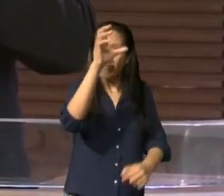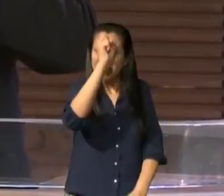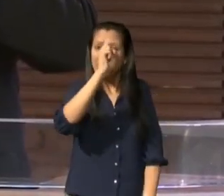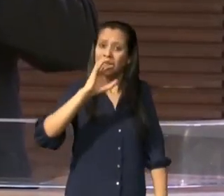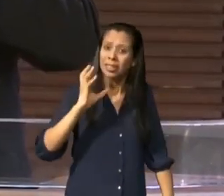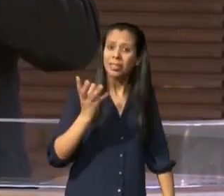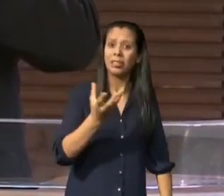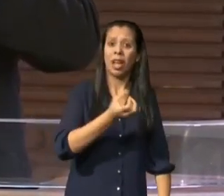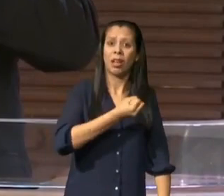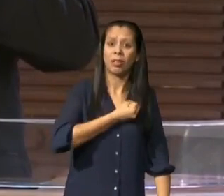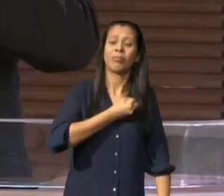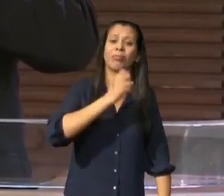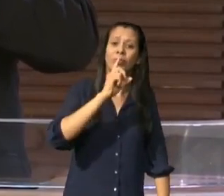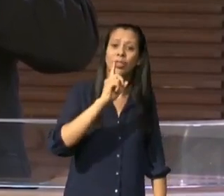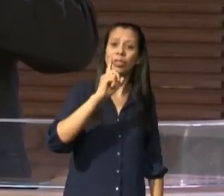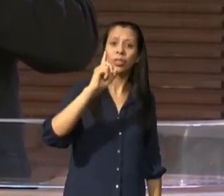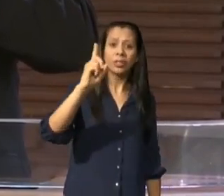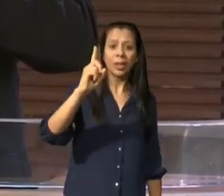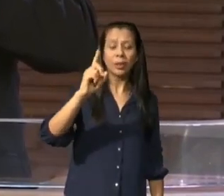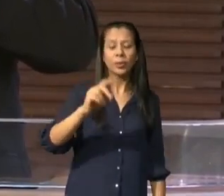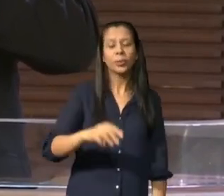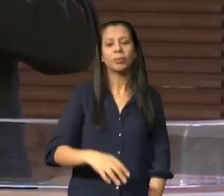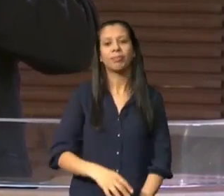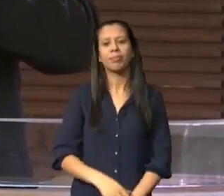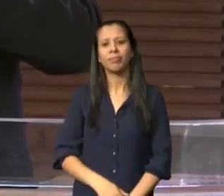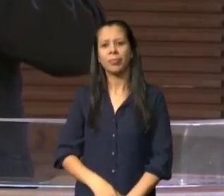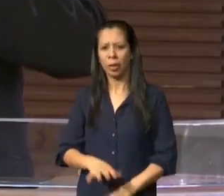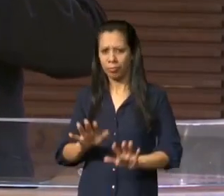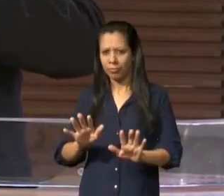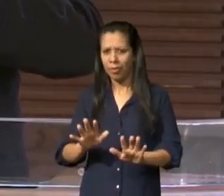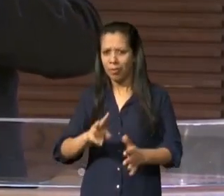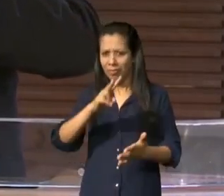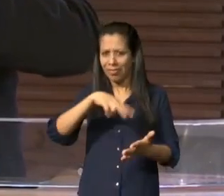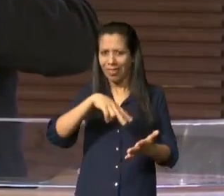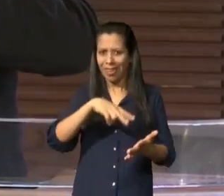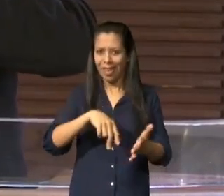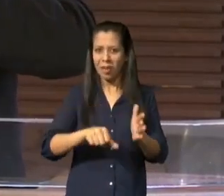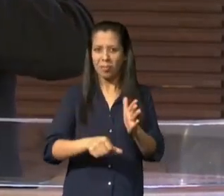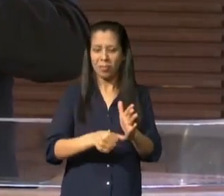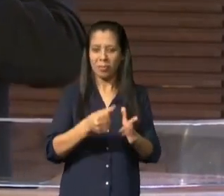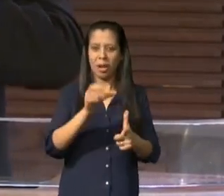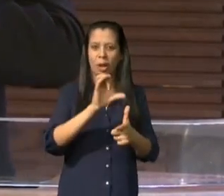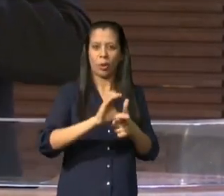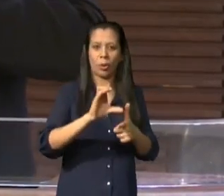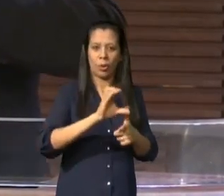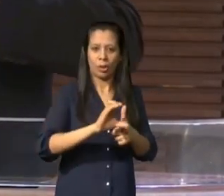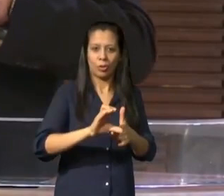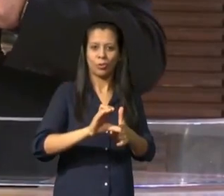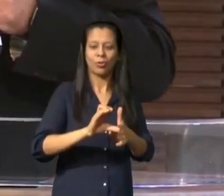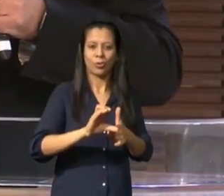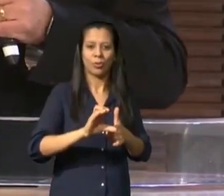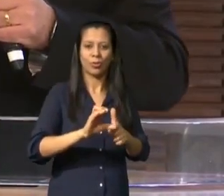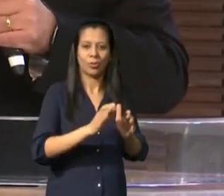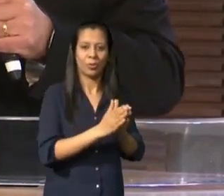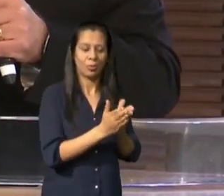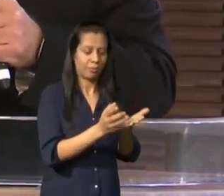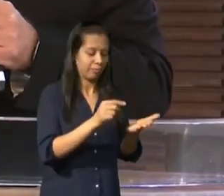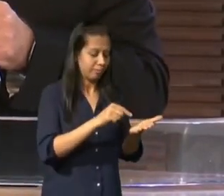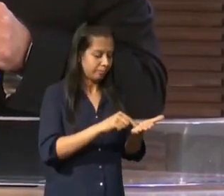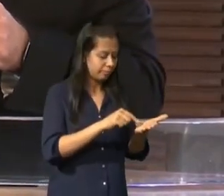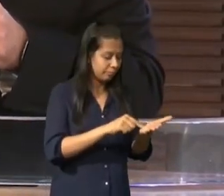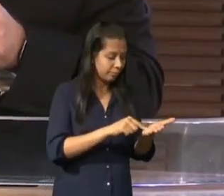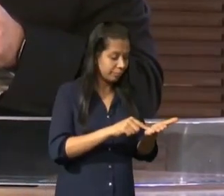10 da primeira carta aos corintos acompanhem comigo Paulo diz assim Ora